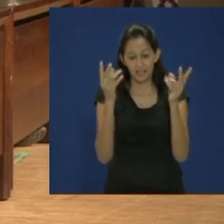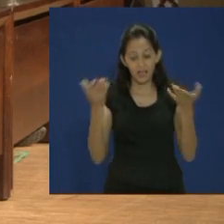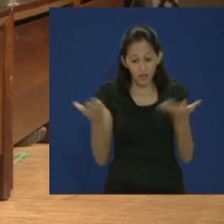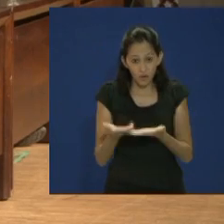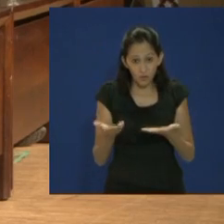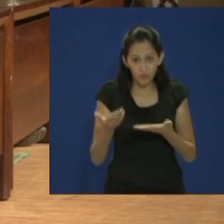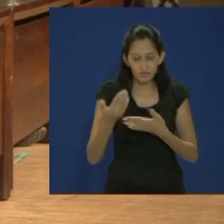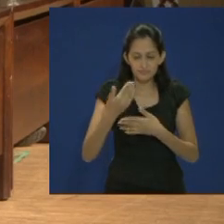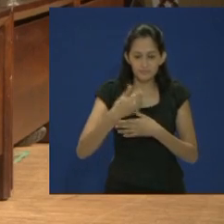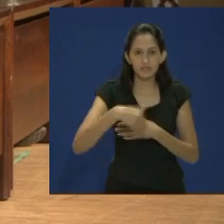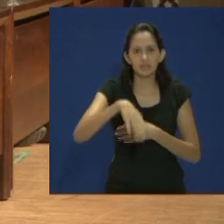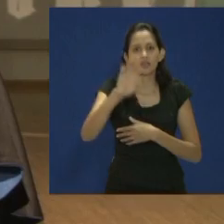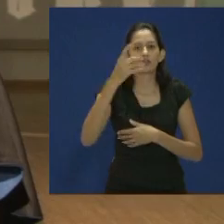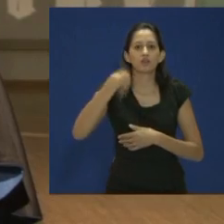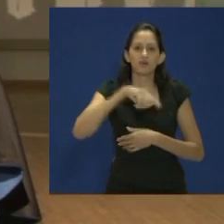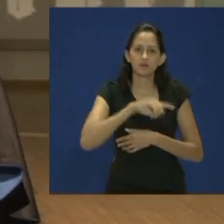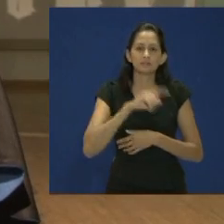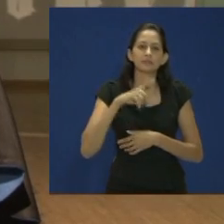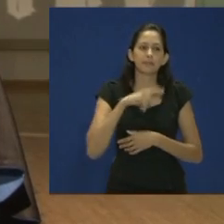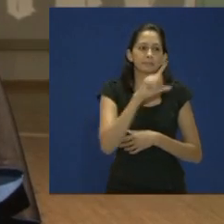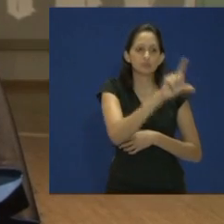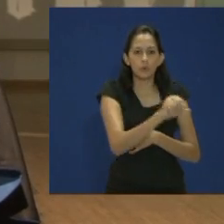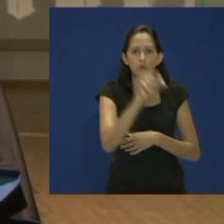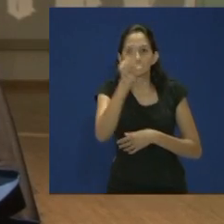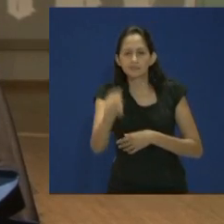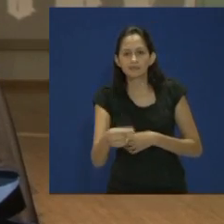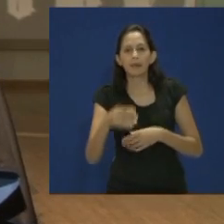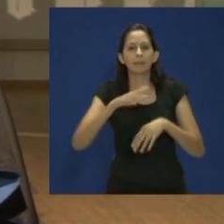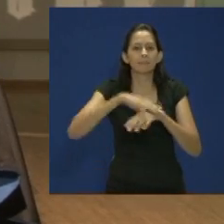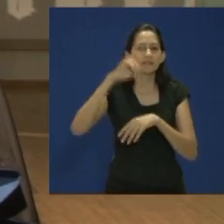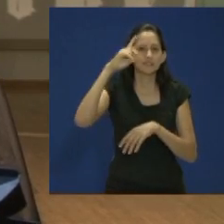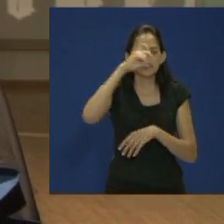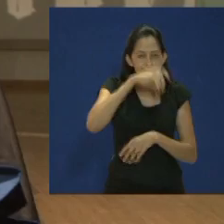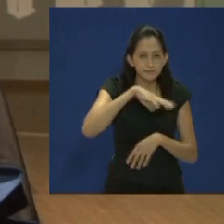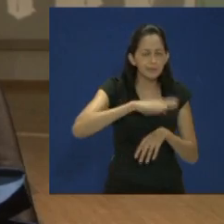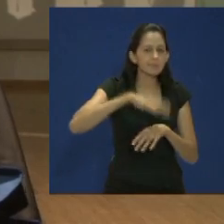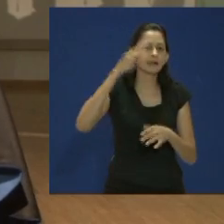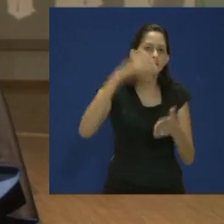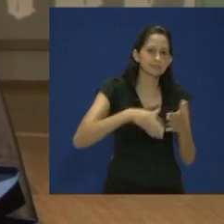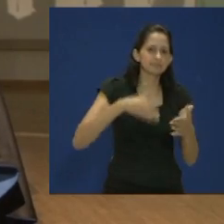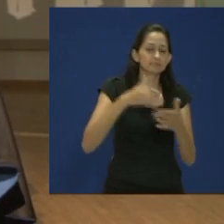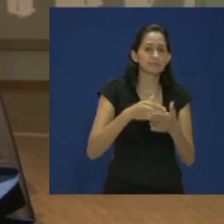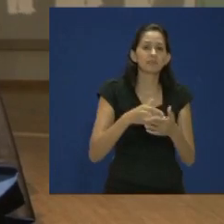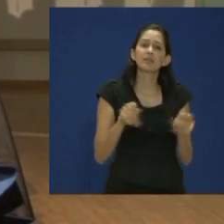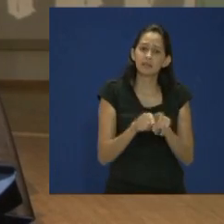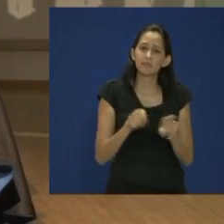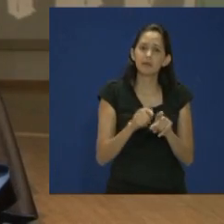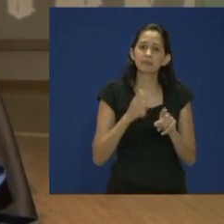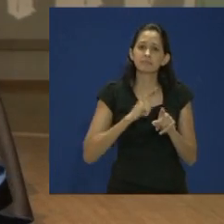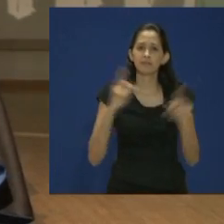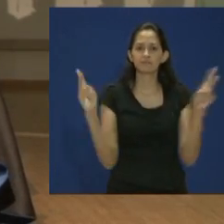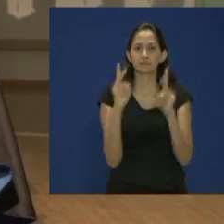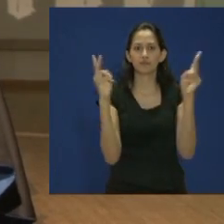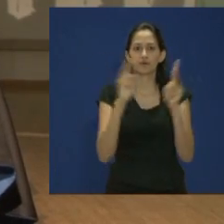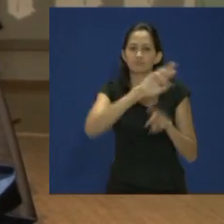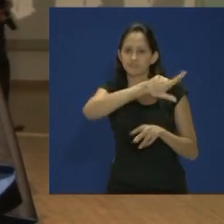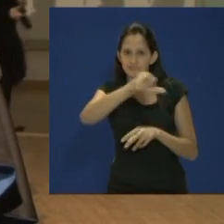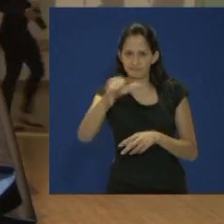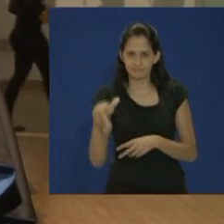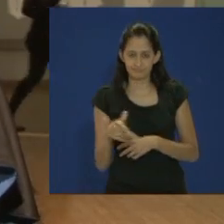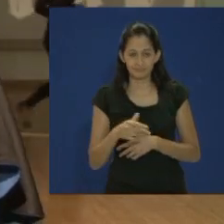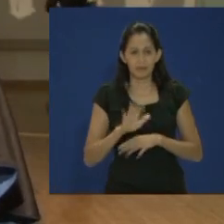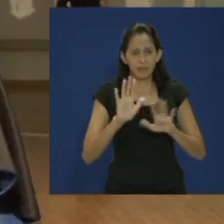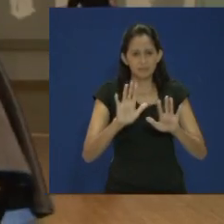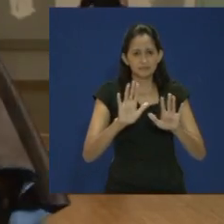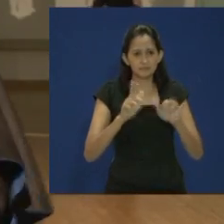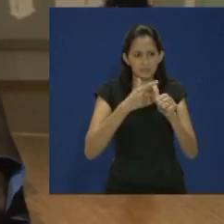Agora, teremos mais escolhas, mais obstáculos e, com certeza, mais vitórias pela frente. Antes de